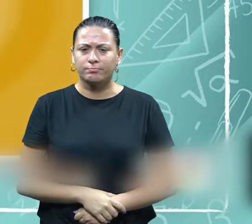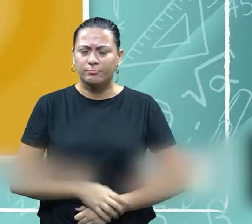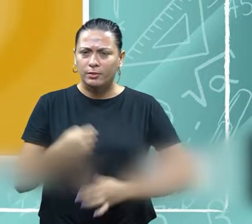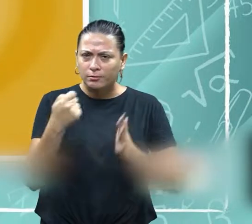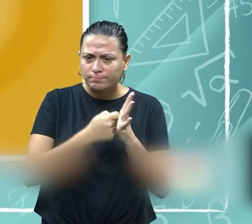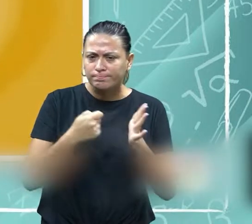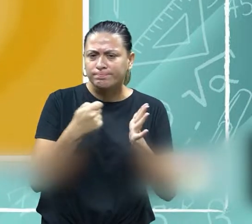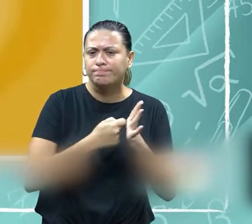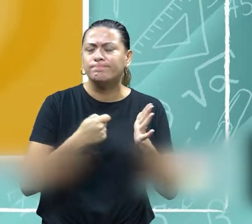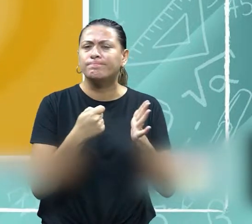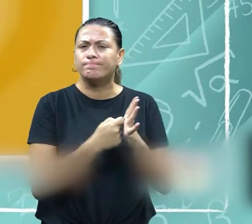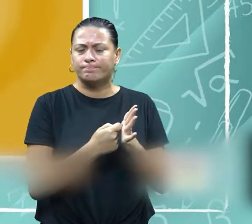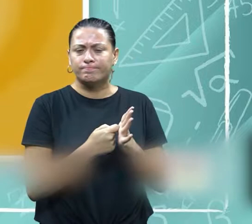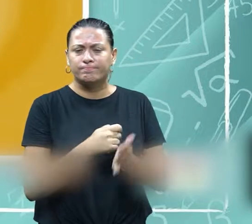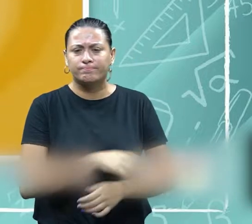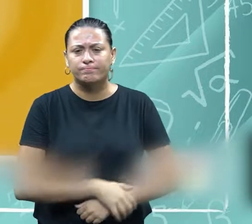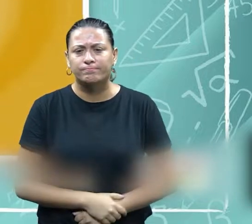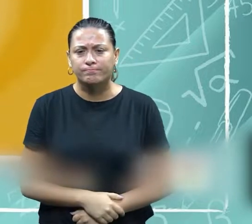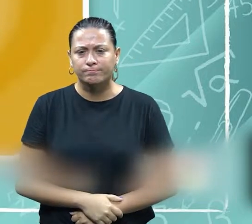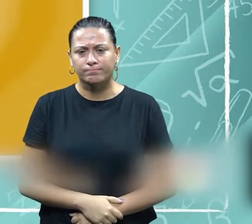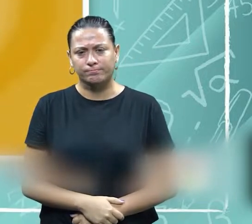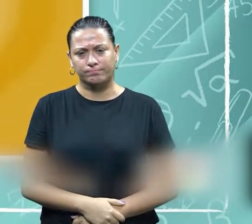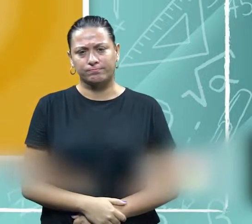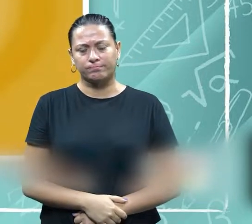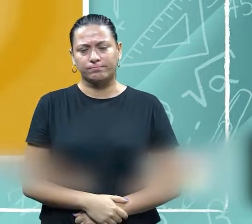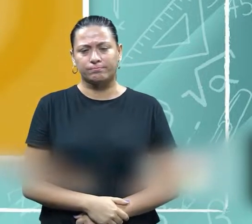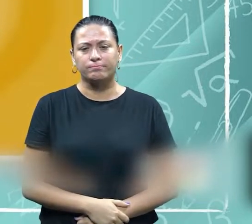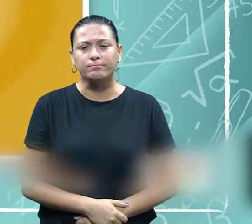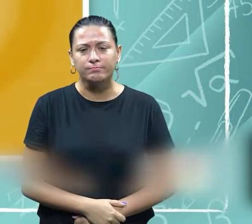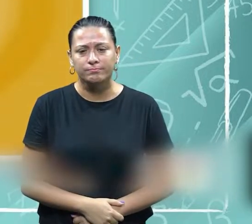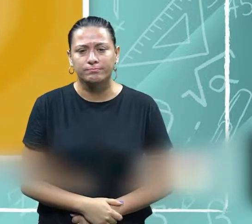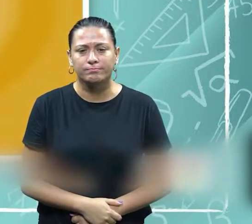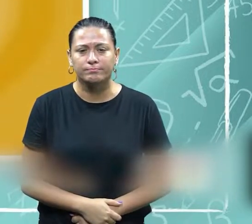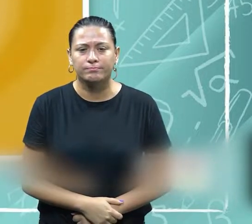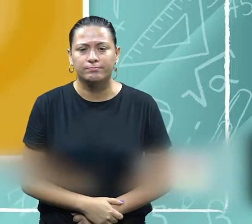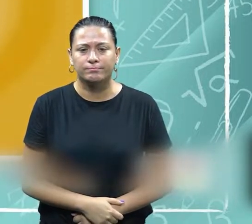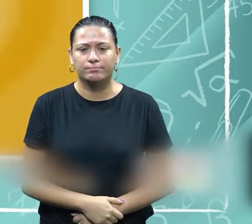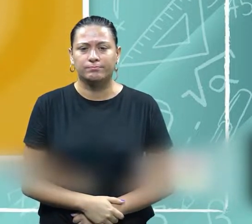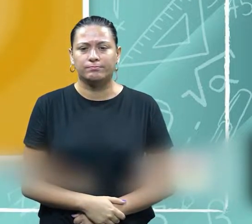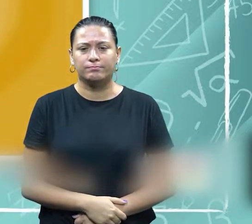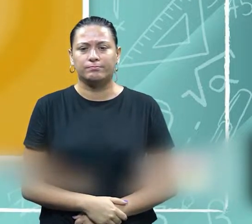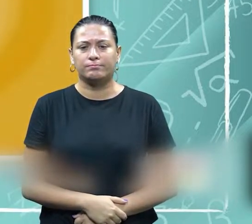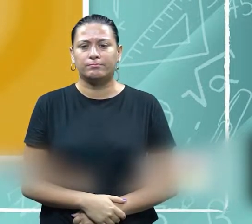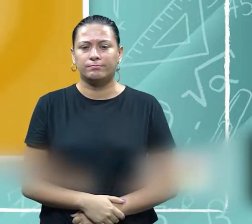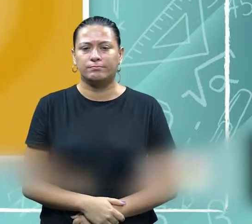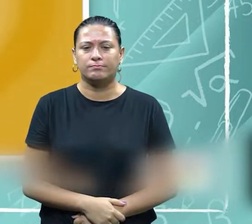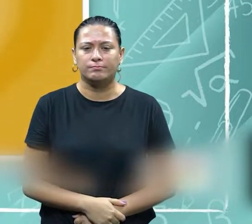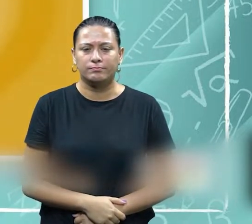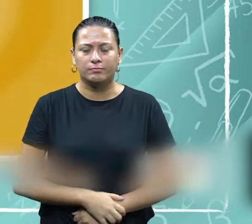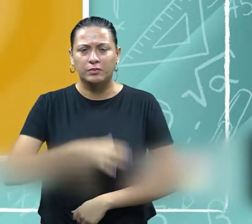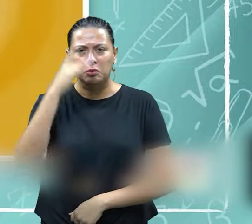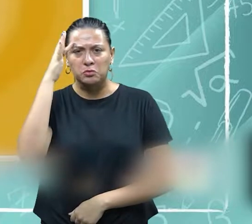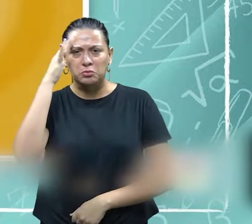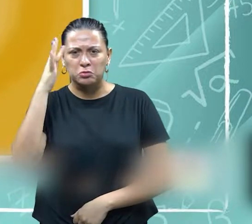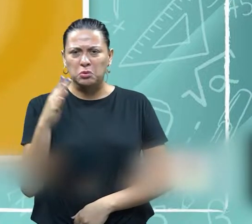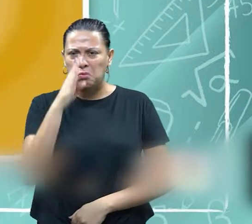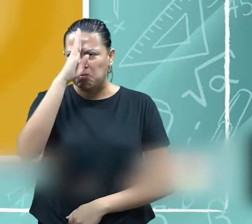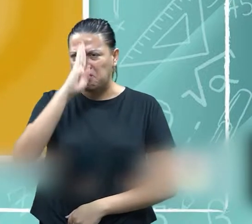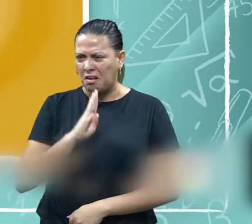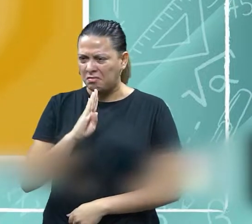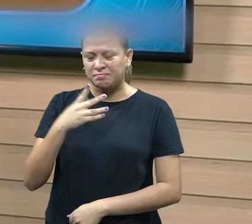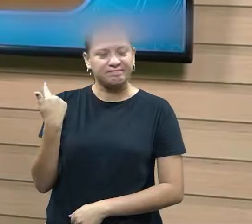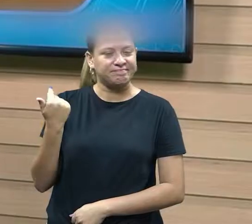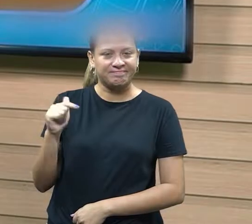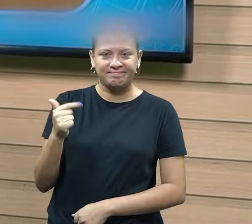acredite sempre no seu sonho e pague o preço. Não existe sonho de graça, assim.